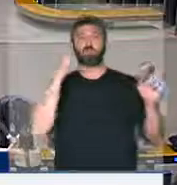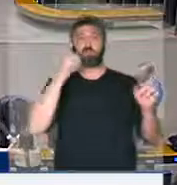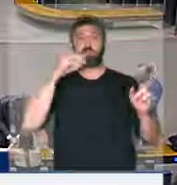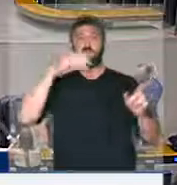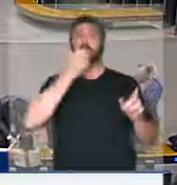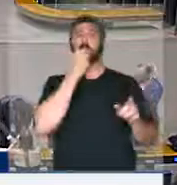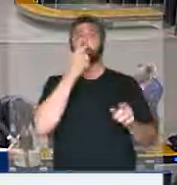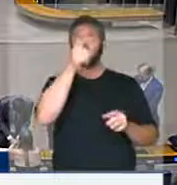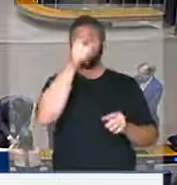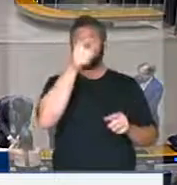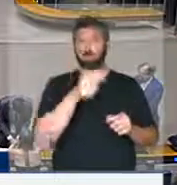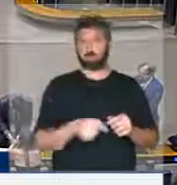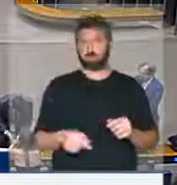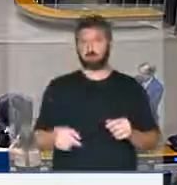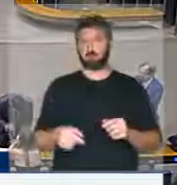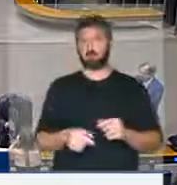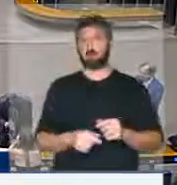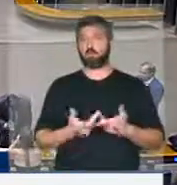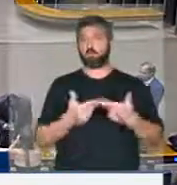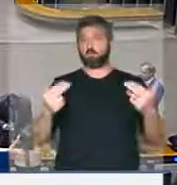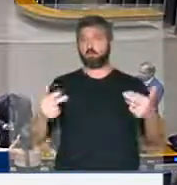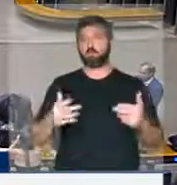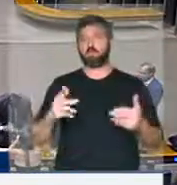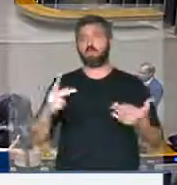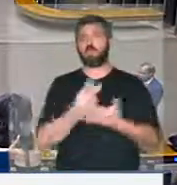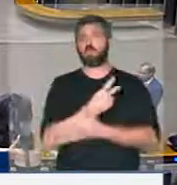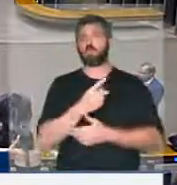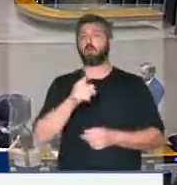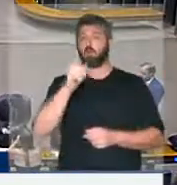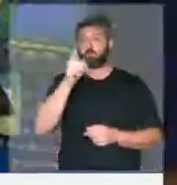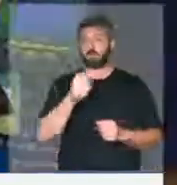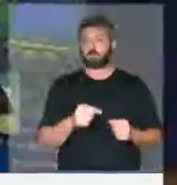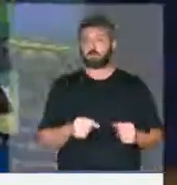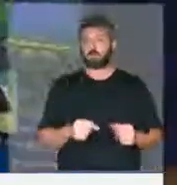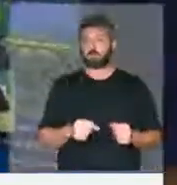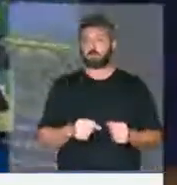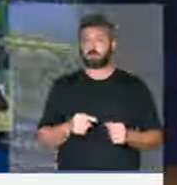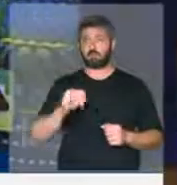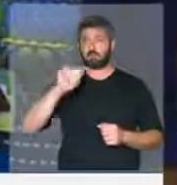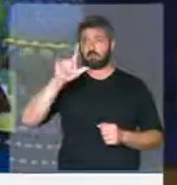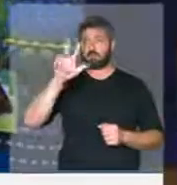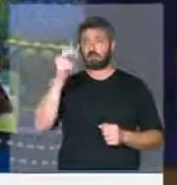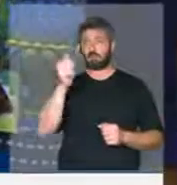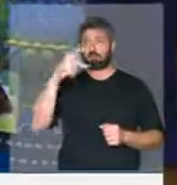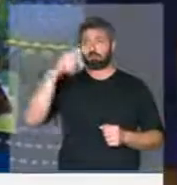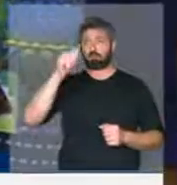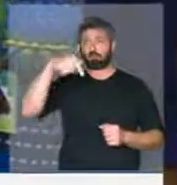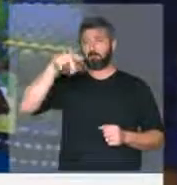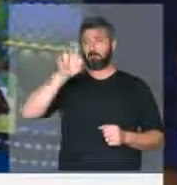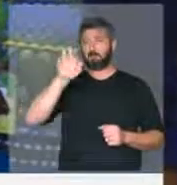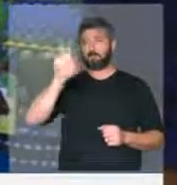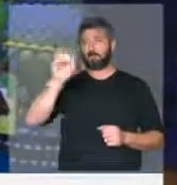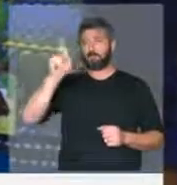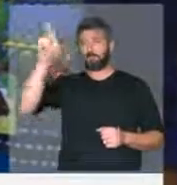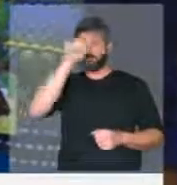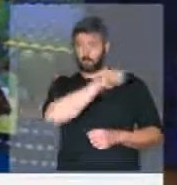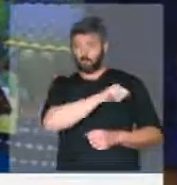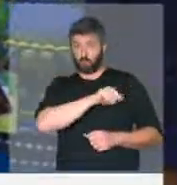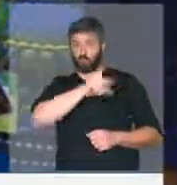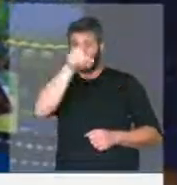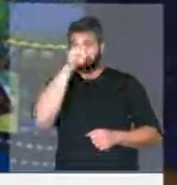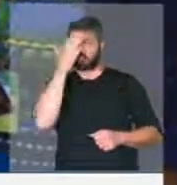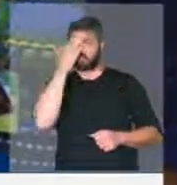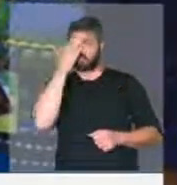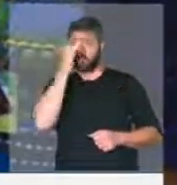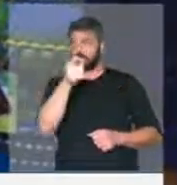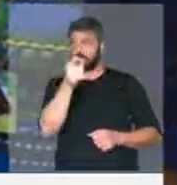Deputado Rodrigo Maia, presidente da casa, há uma situação vivida, deputado Rodrigo, na ilha de Paquetá hoje, no Rio de Janeiro, vossa